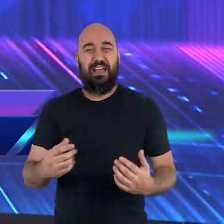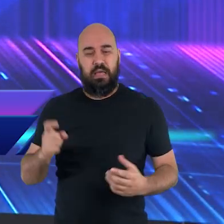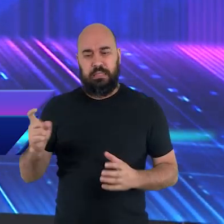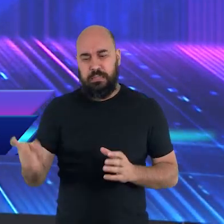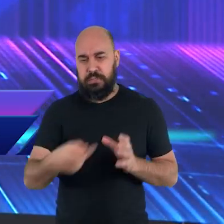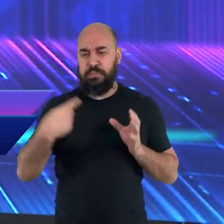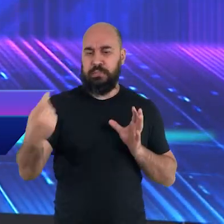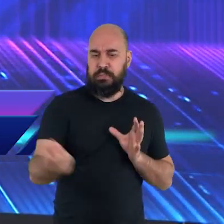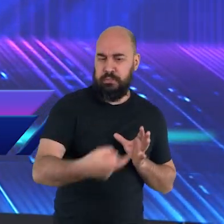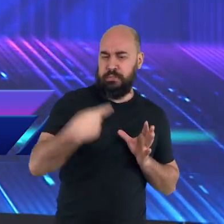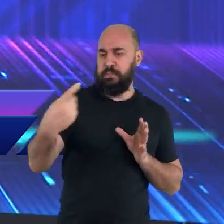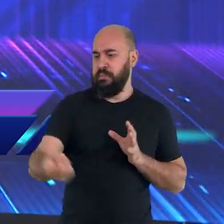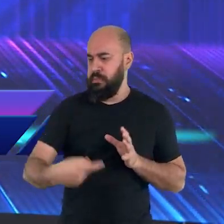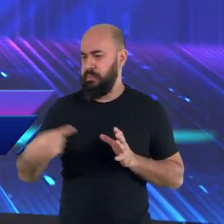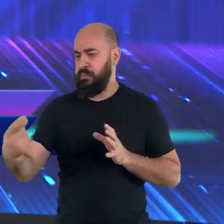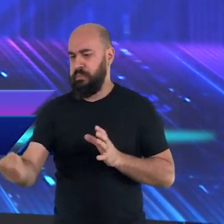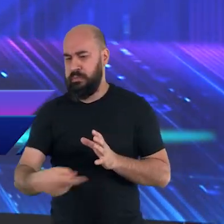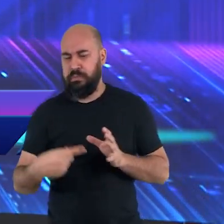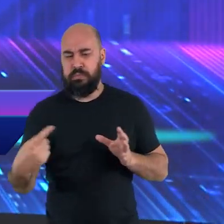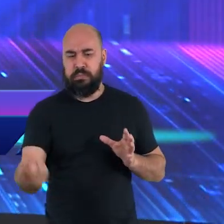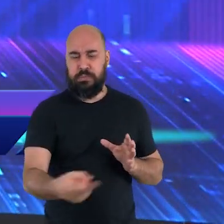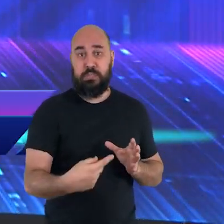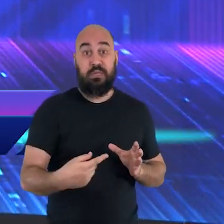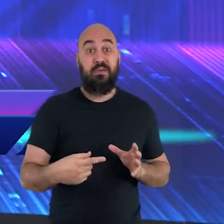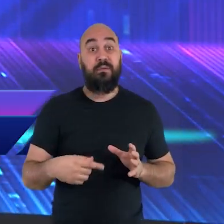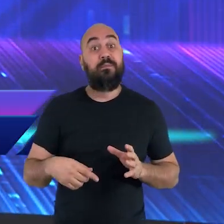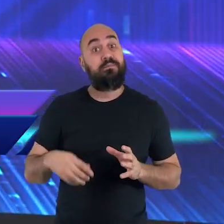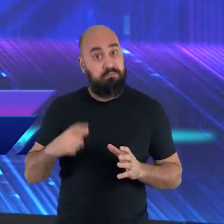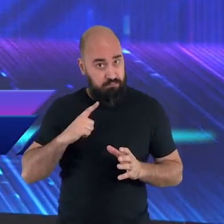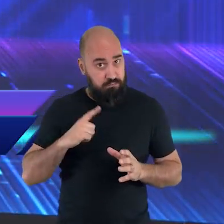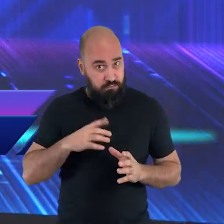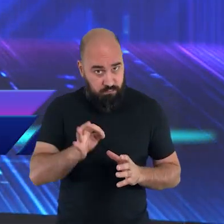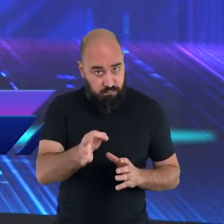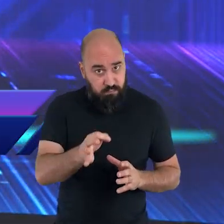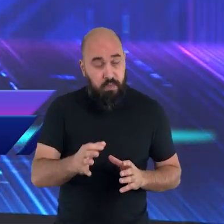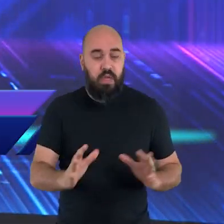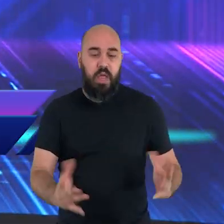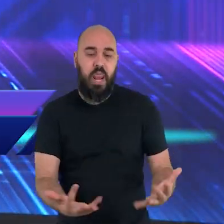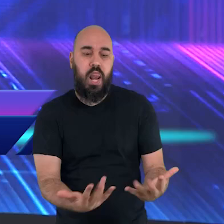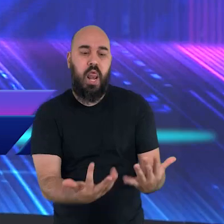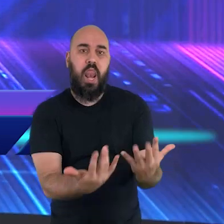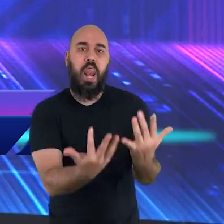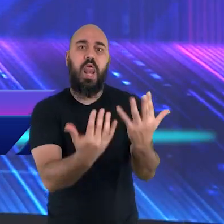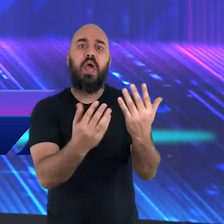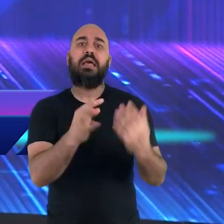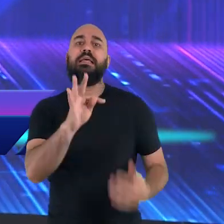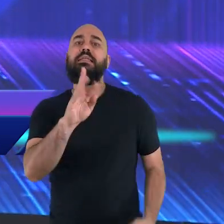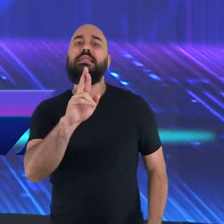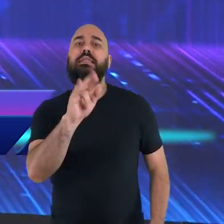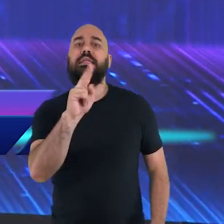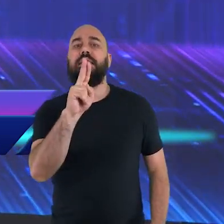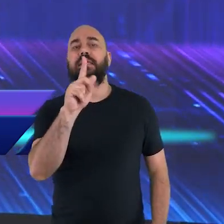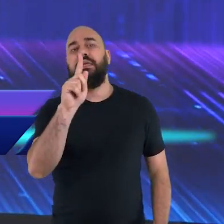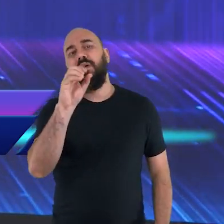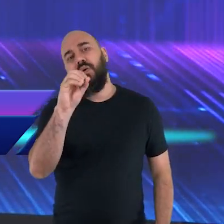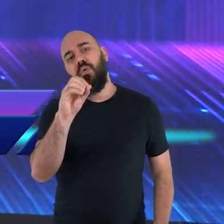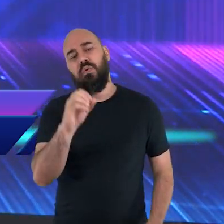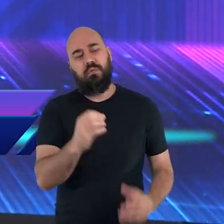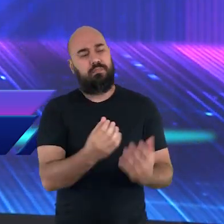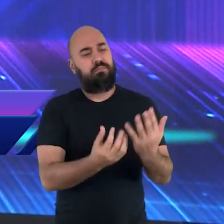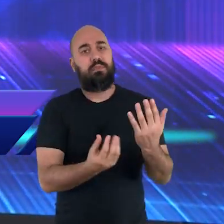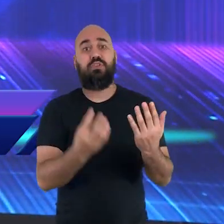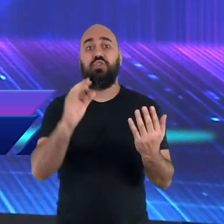a separação acontecerá. O que é joio é separado e o que é trigo, este é o que serve. O joio não tem o